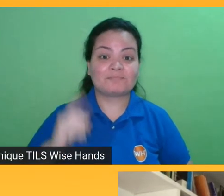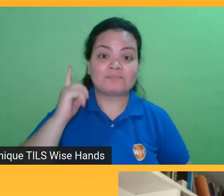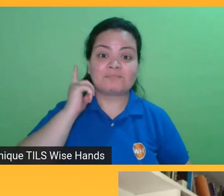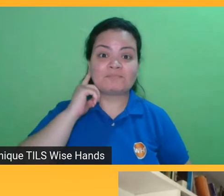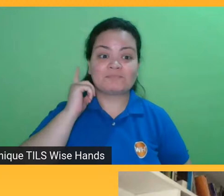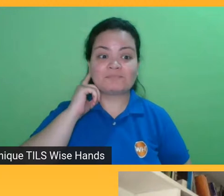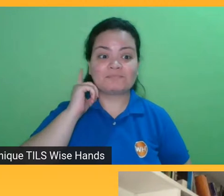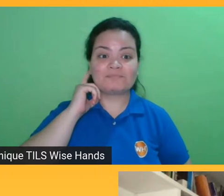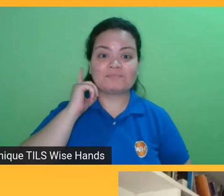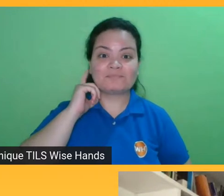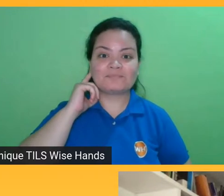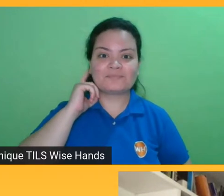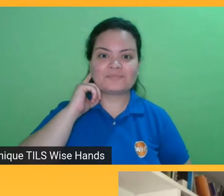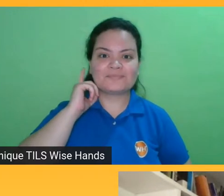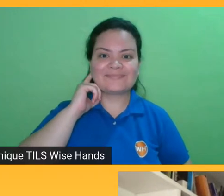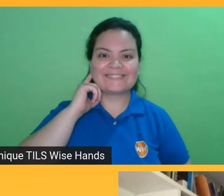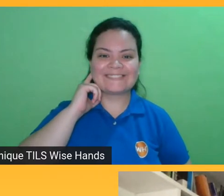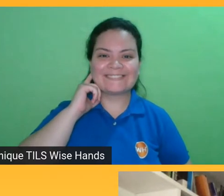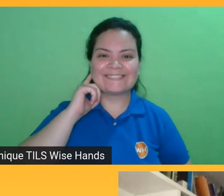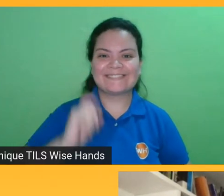Wanner, teu som, teu som.